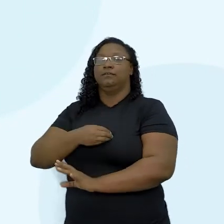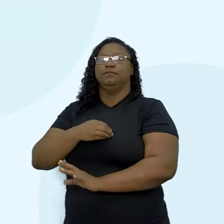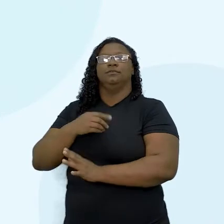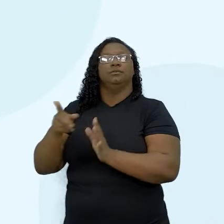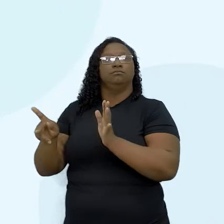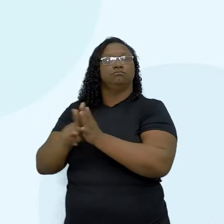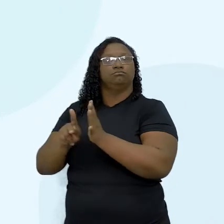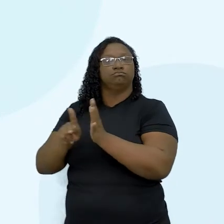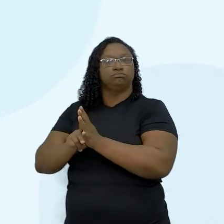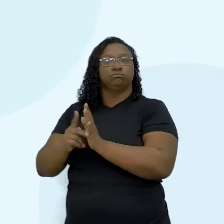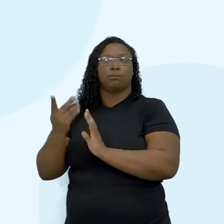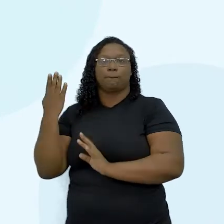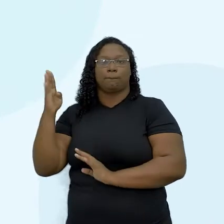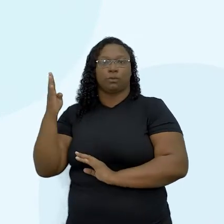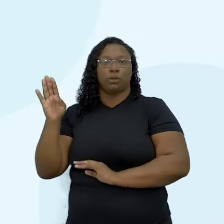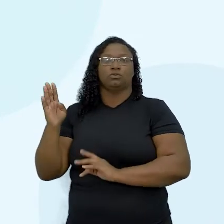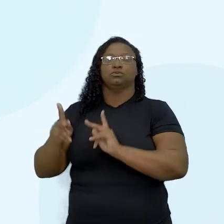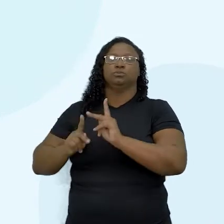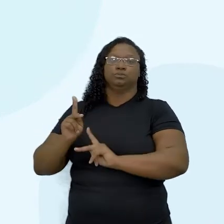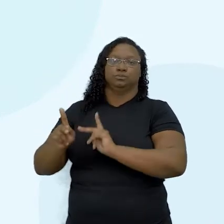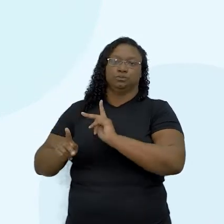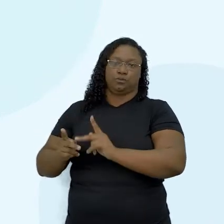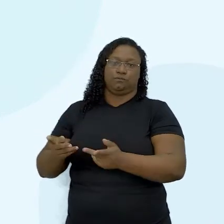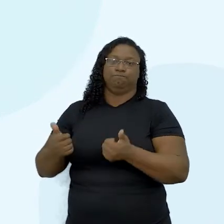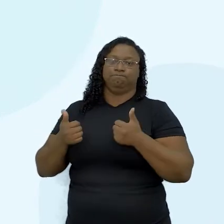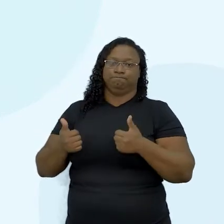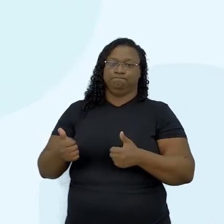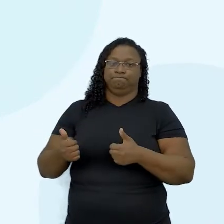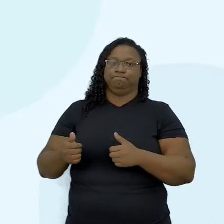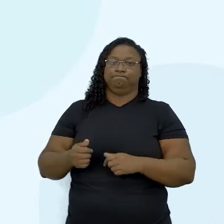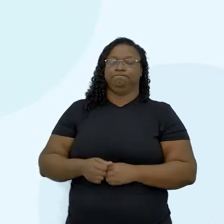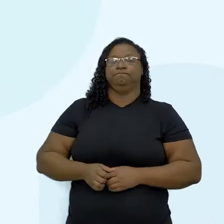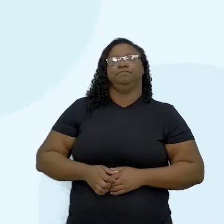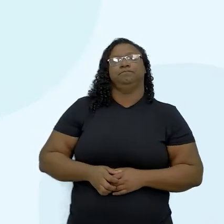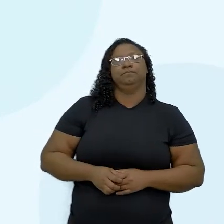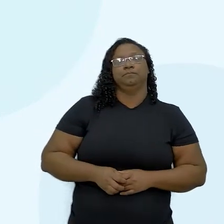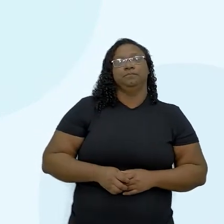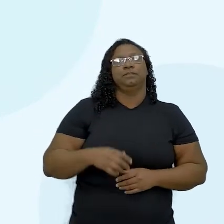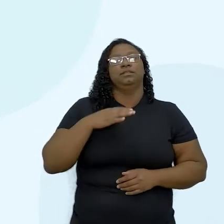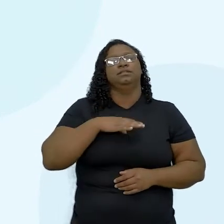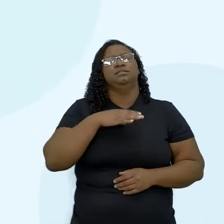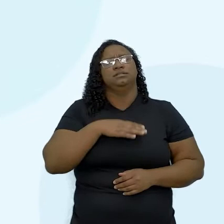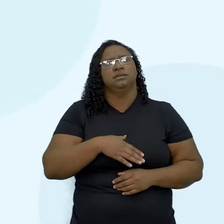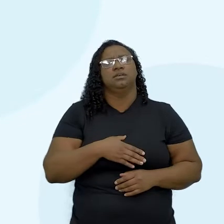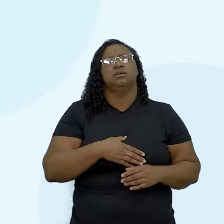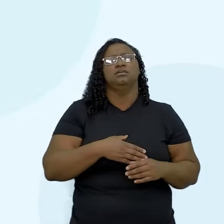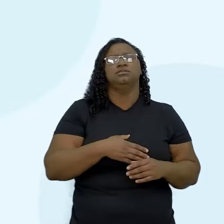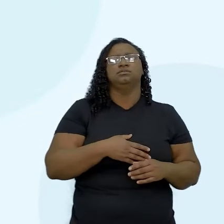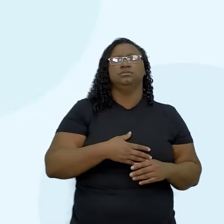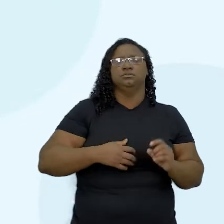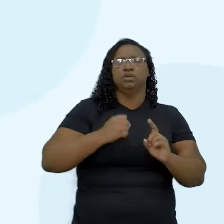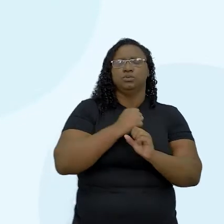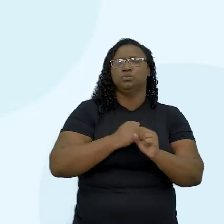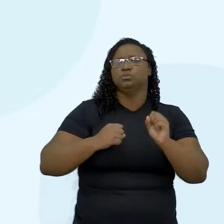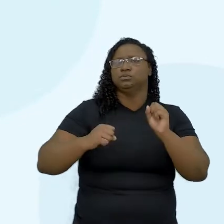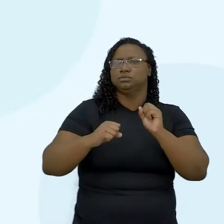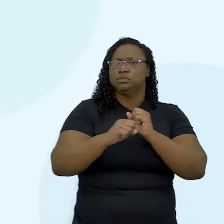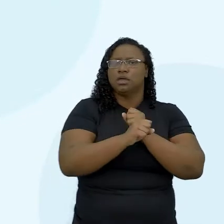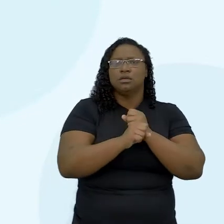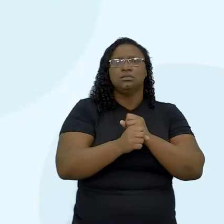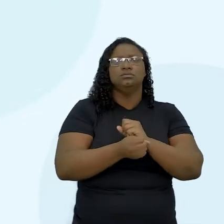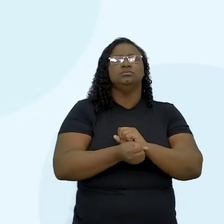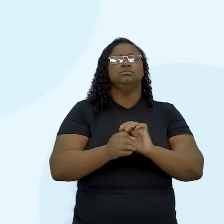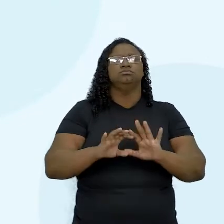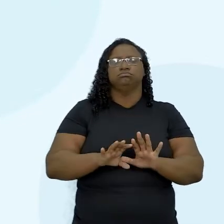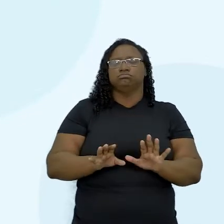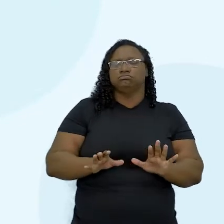mesmo, da população. Nas cidades e nas sociedades modernas, houve um